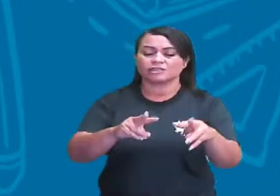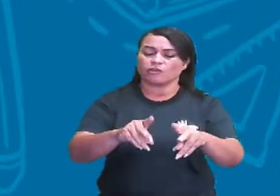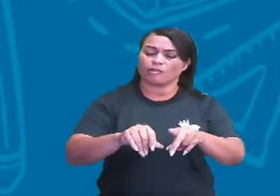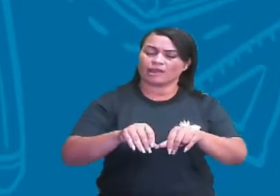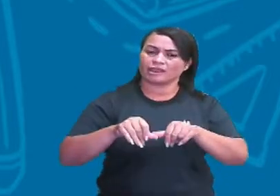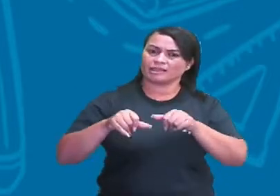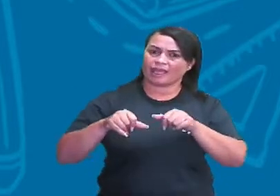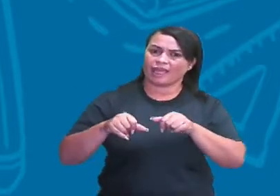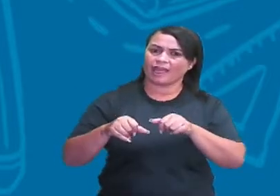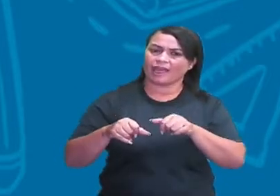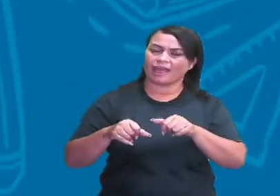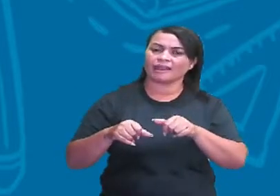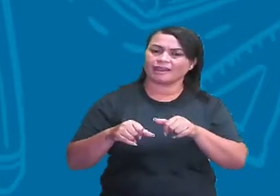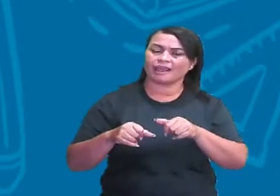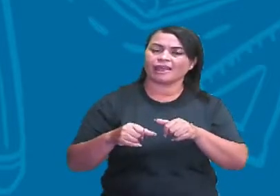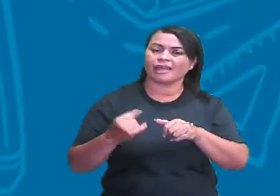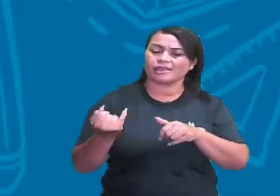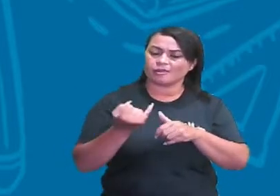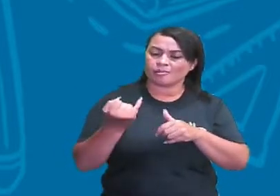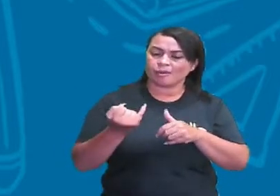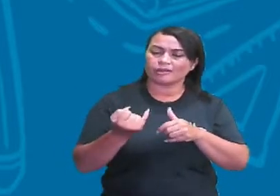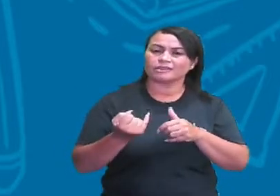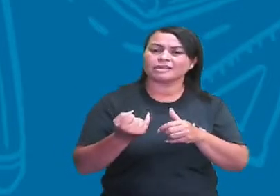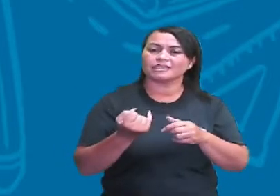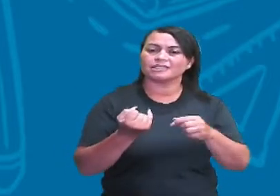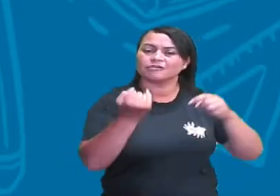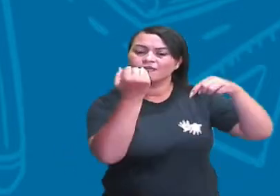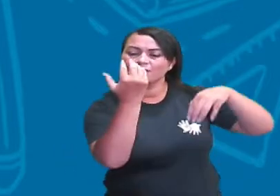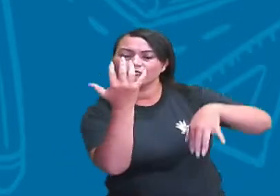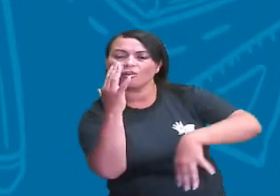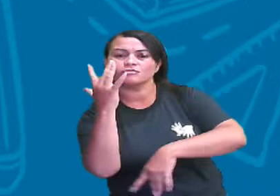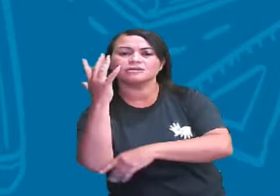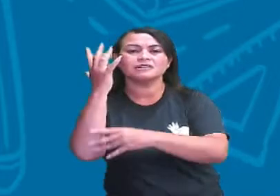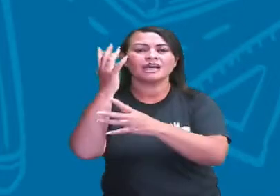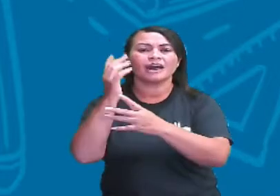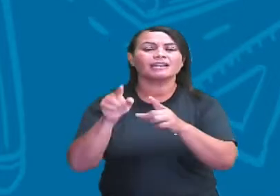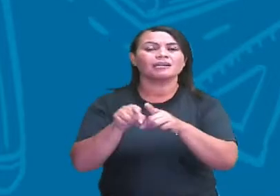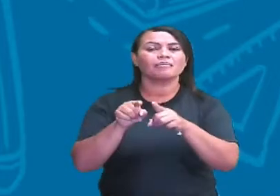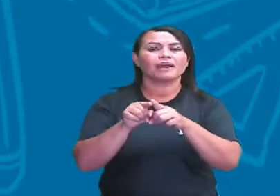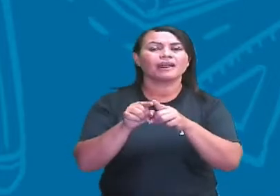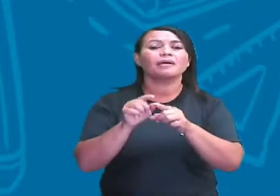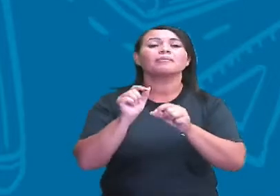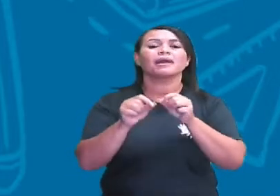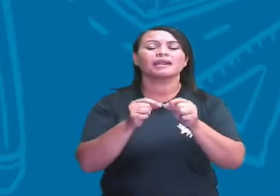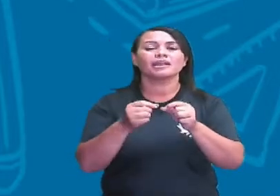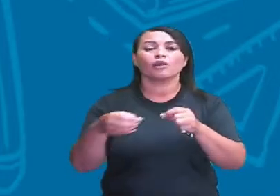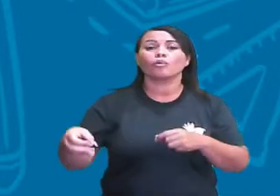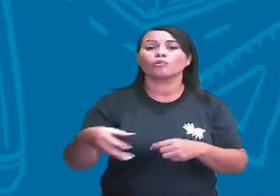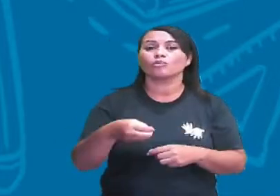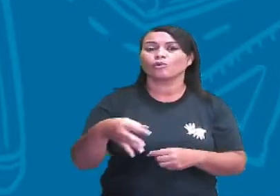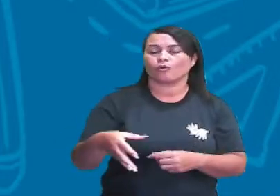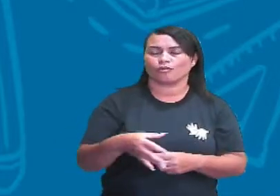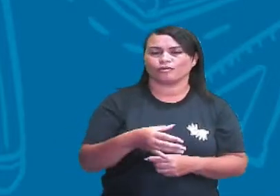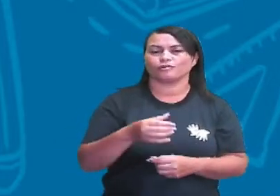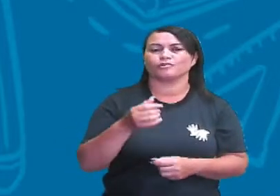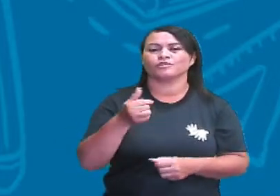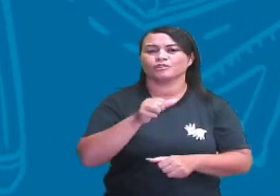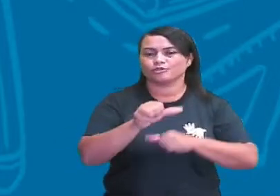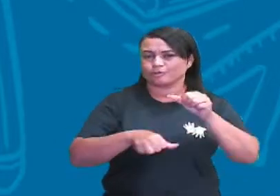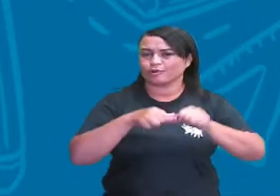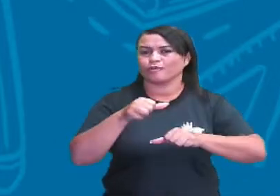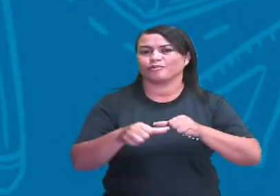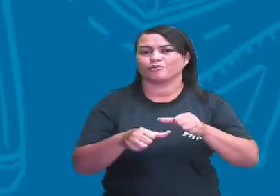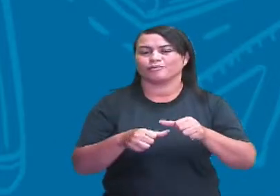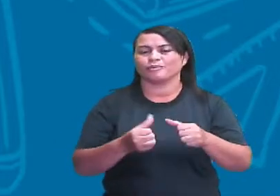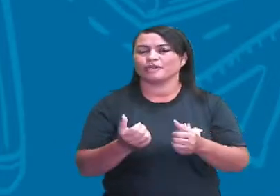em componentes minerais, e a voltar ao novo ciclo da nossa cadeia alimentar. Está